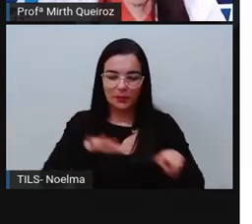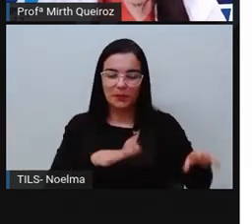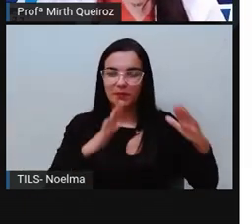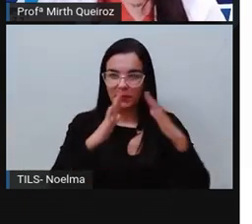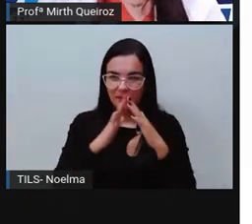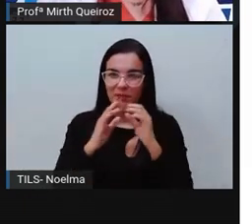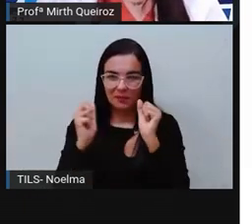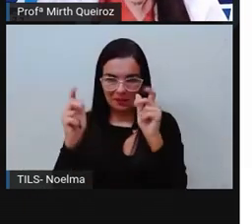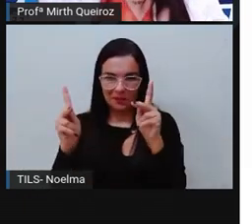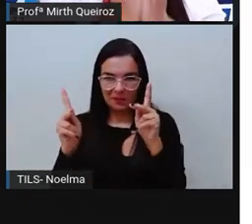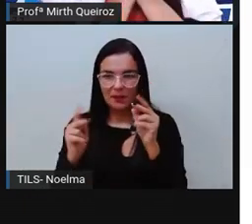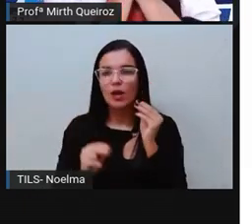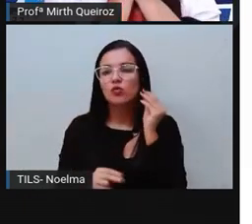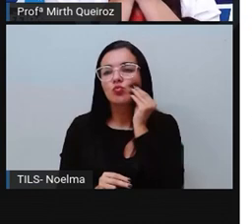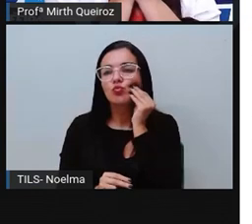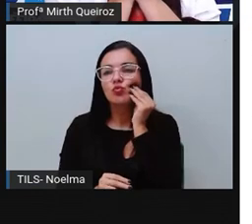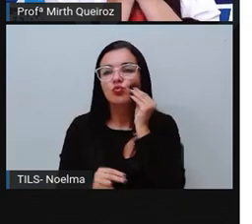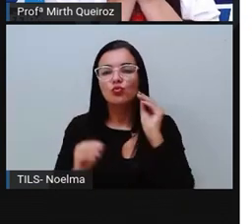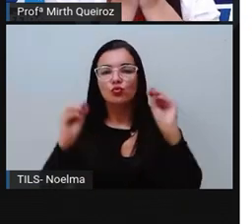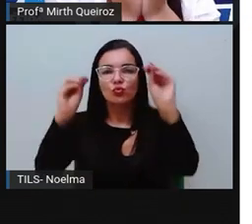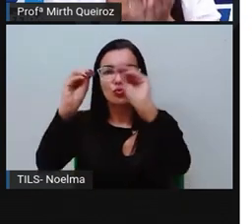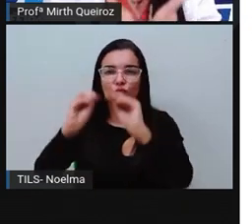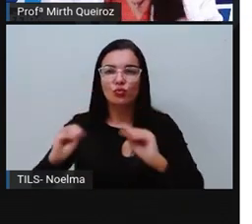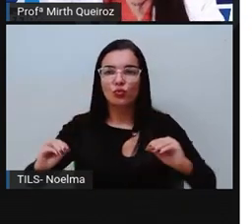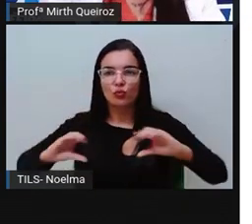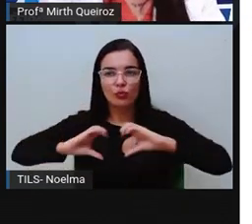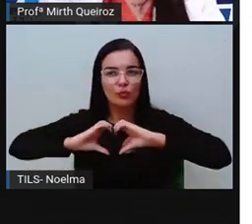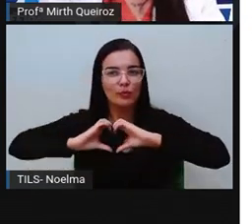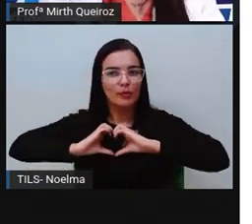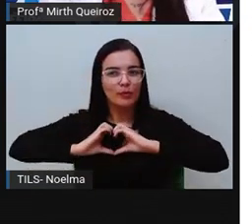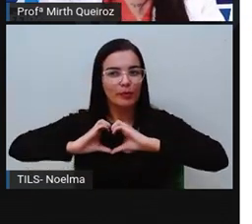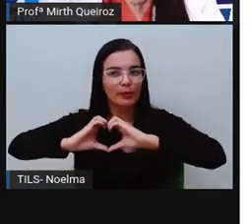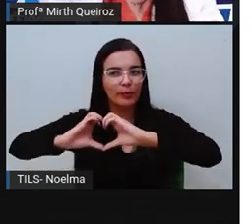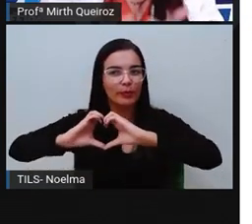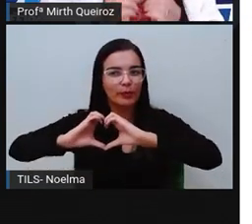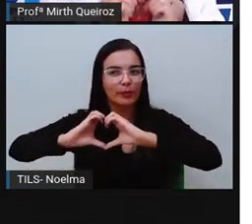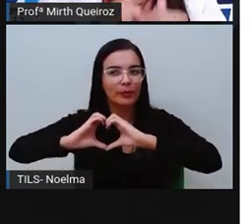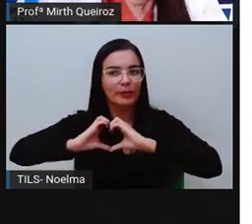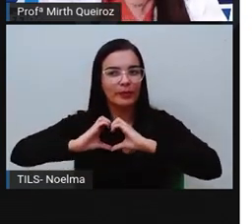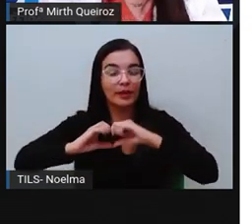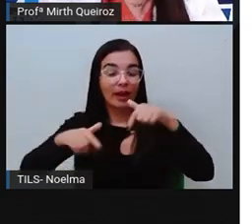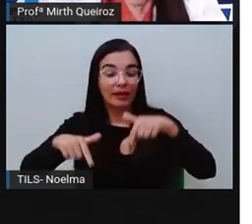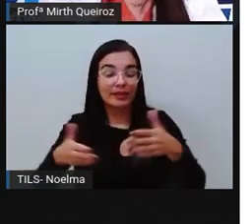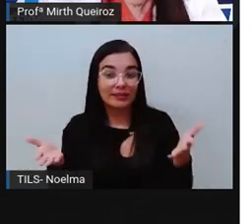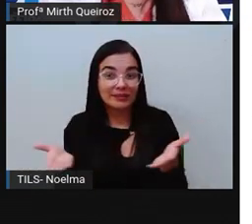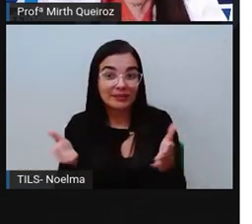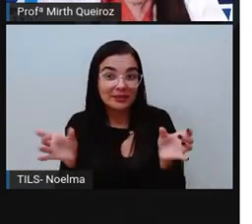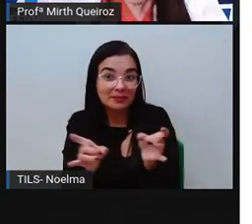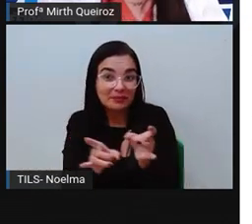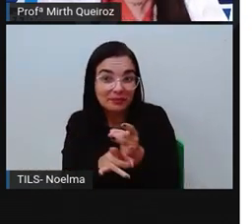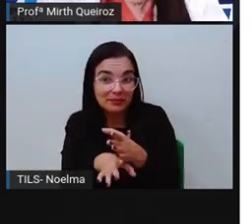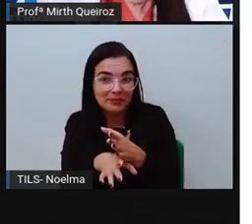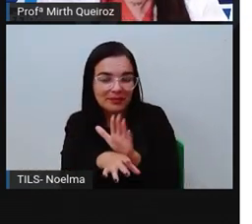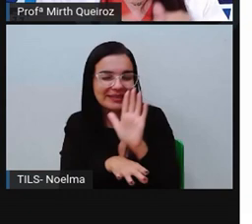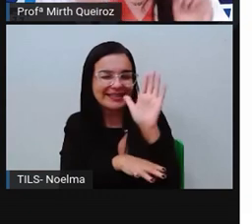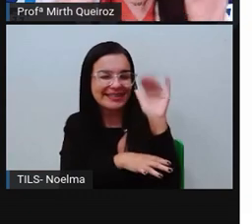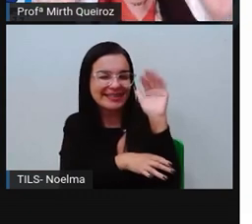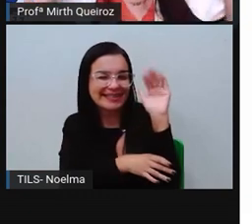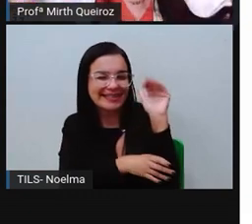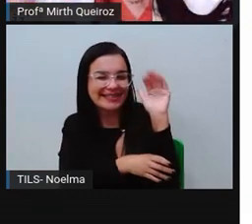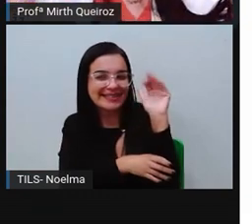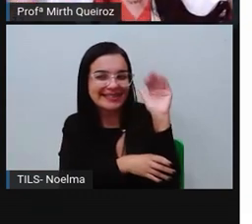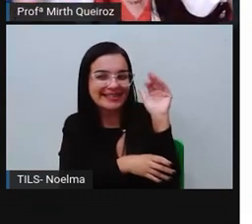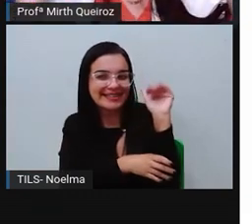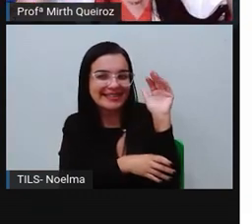casa, certo? Um beijo no coração de cada um de vocês. A gente vai ficando por aqui e até